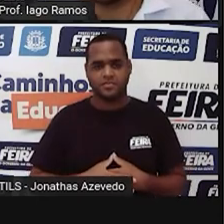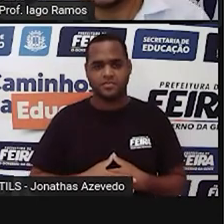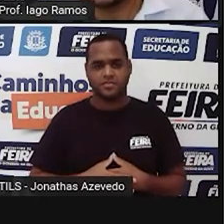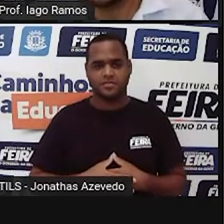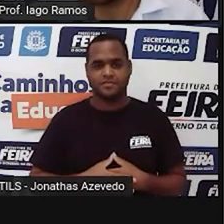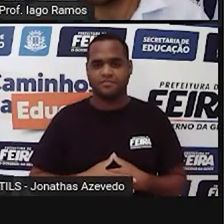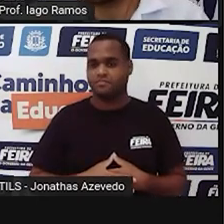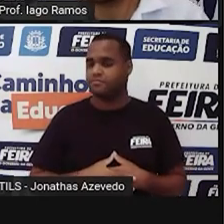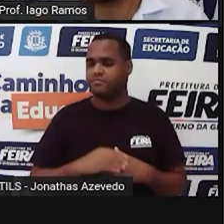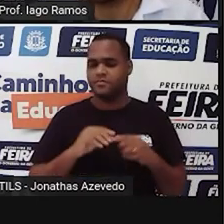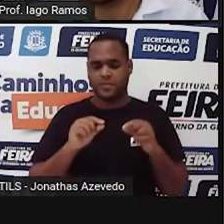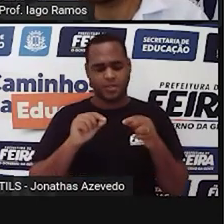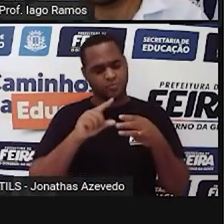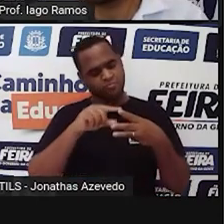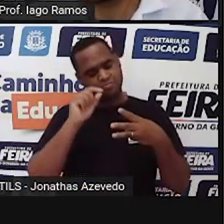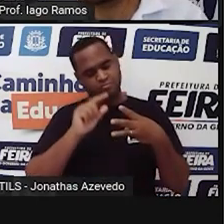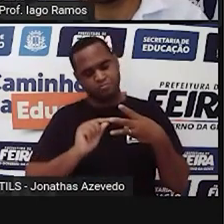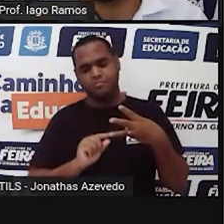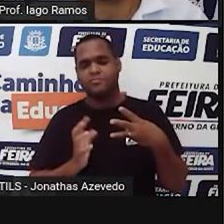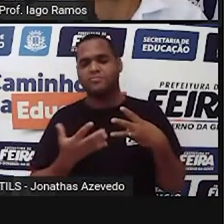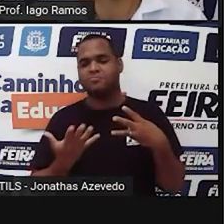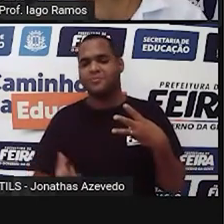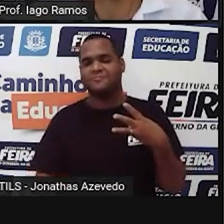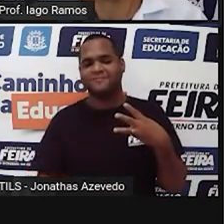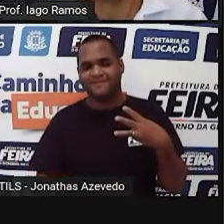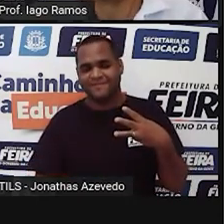Quer que é mais adequado para medir o lápis?